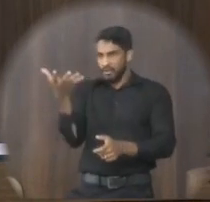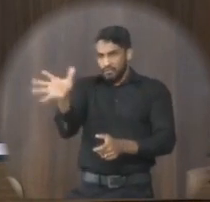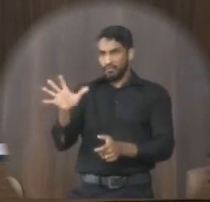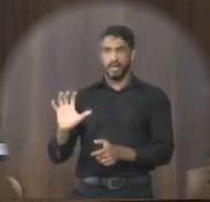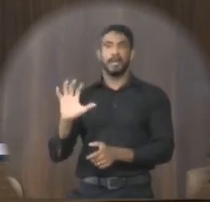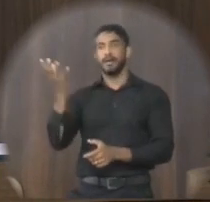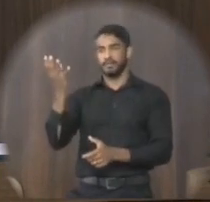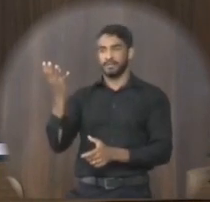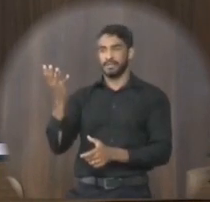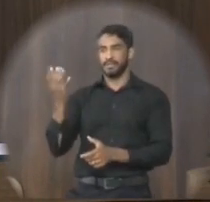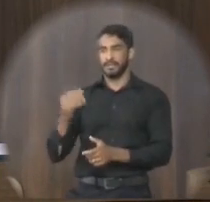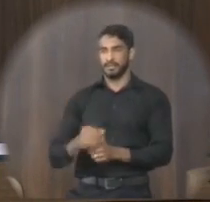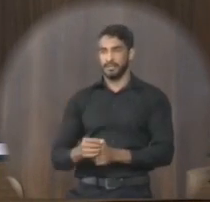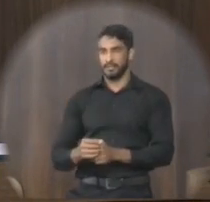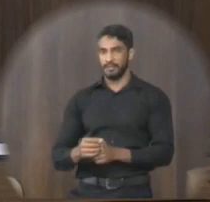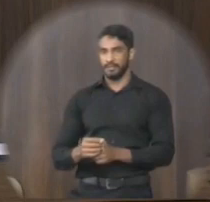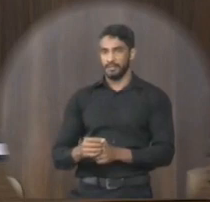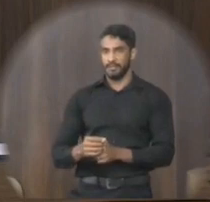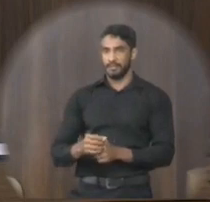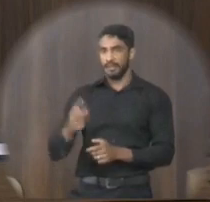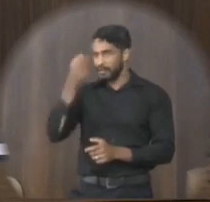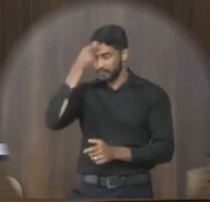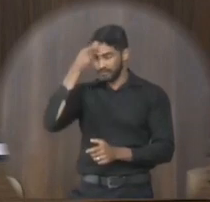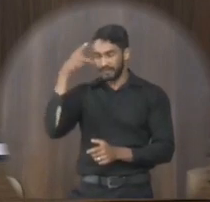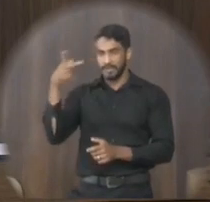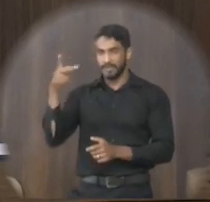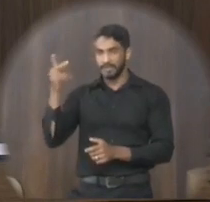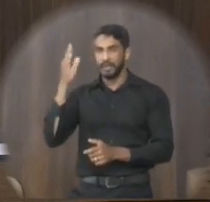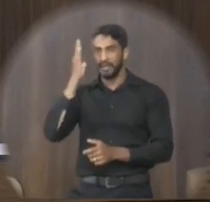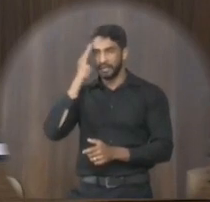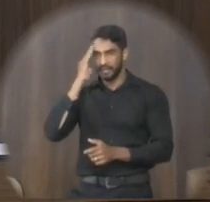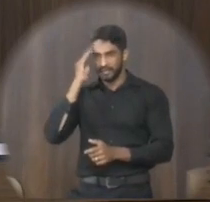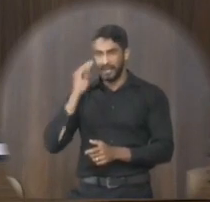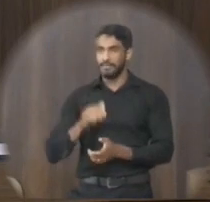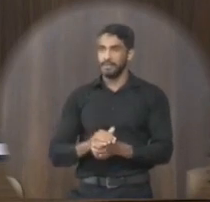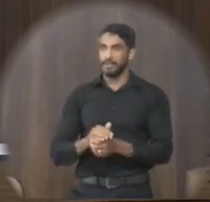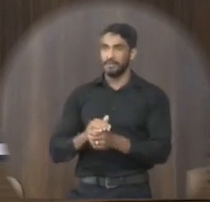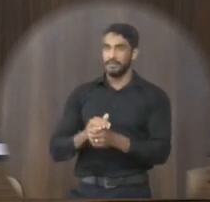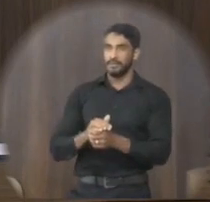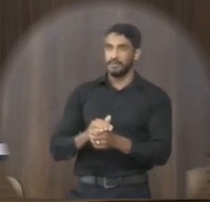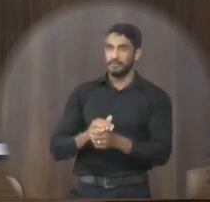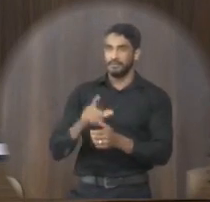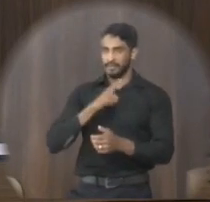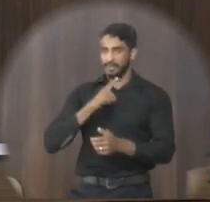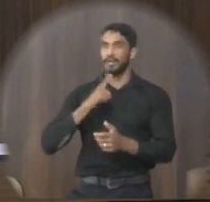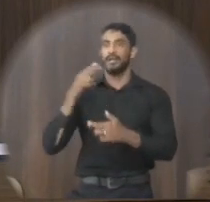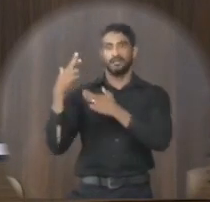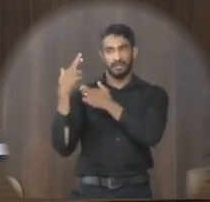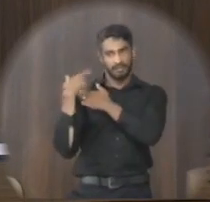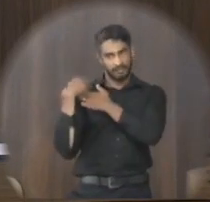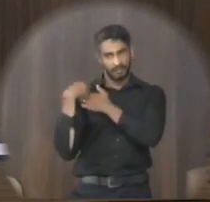ninguém em sã consciência vai querer descascar um abacaxi desse e pegar uma responsabilidade